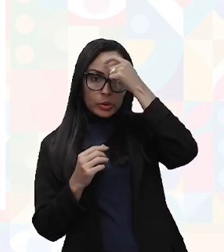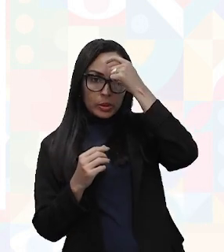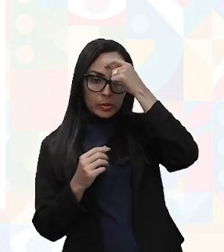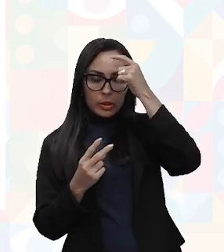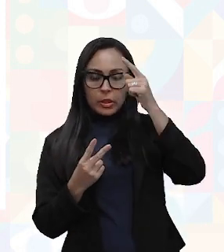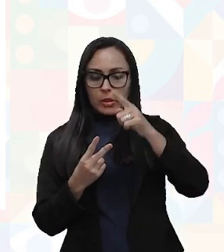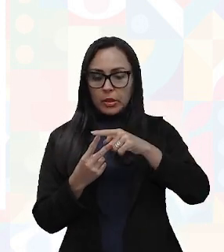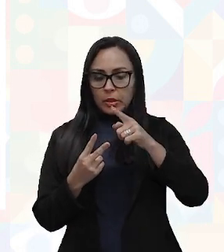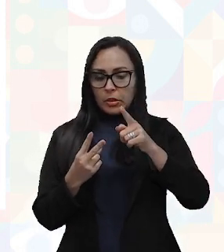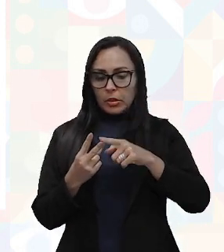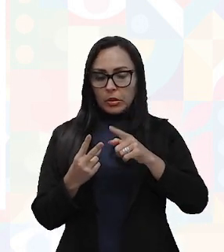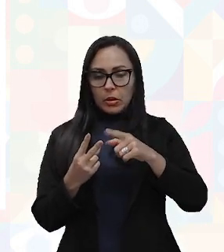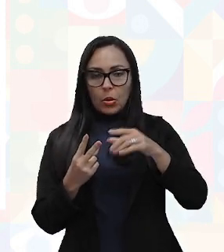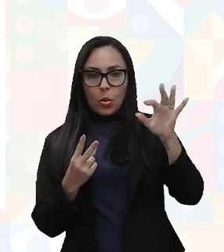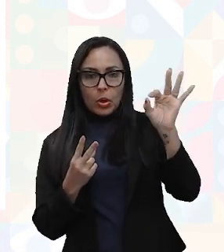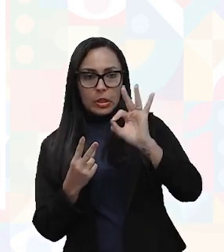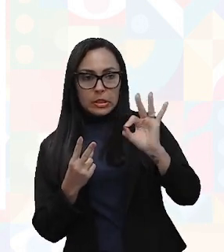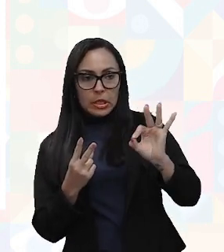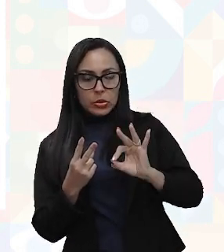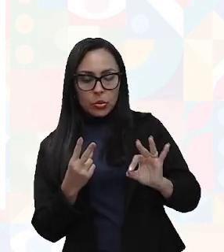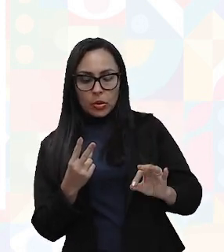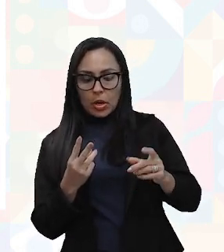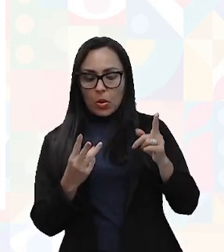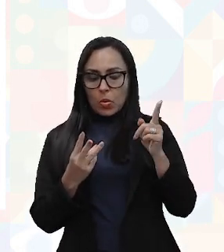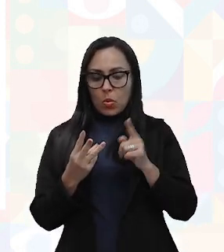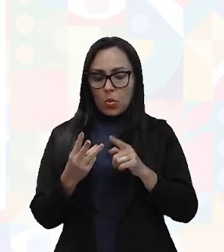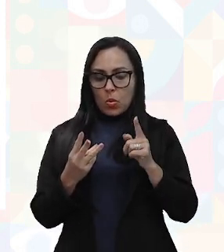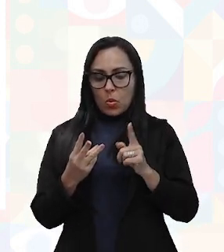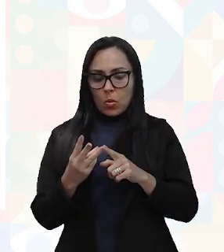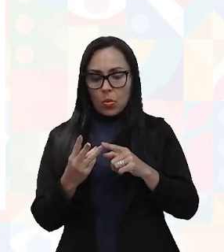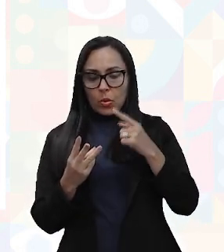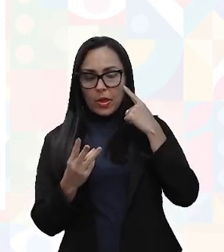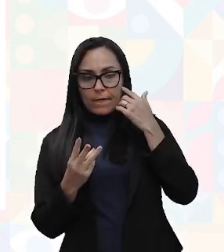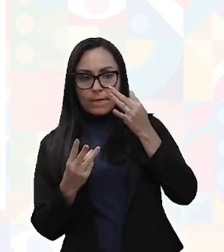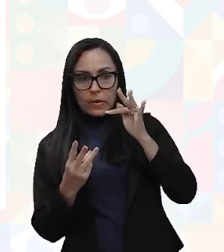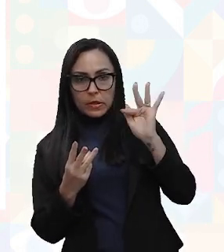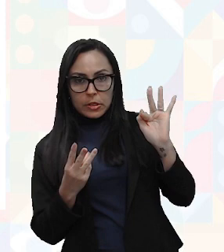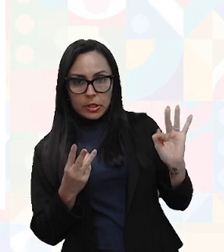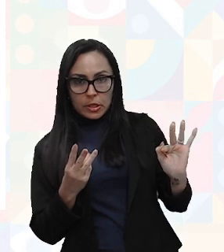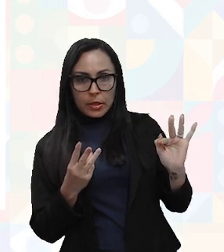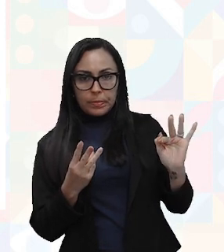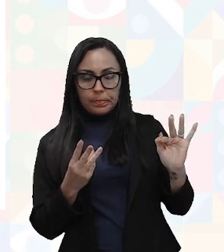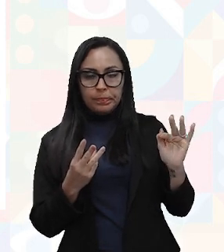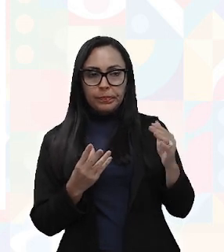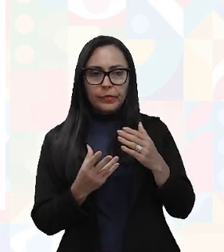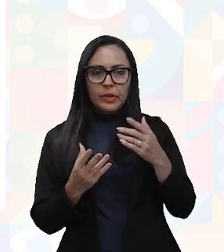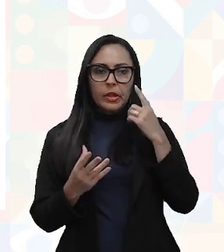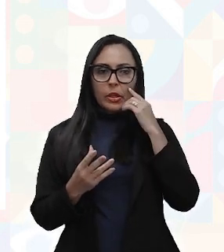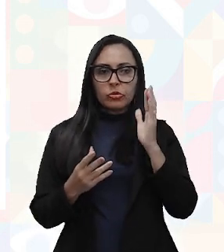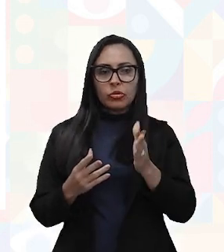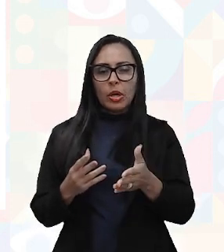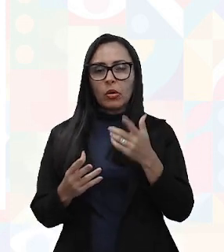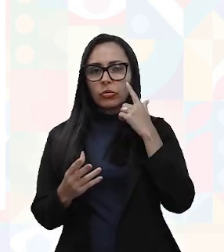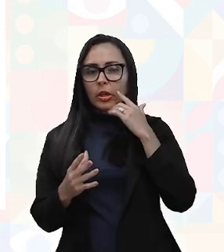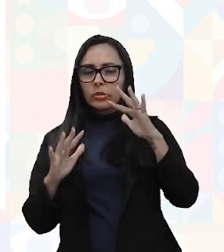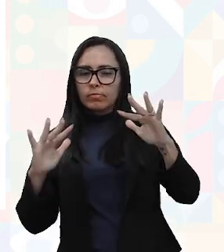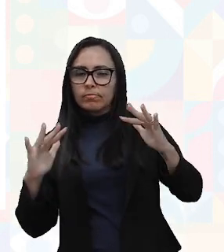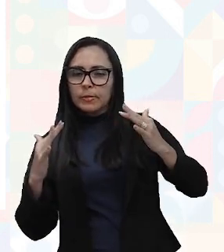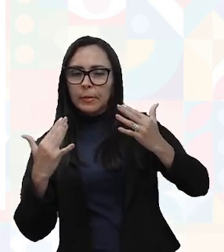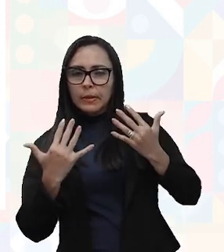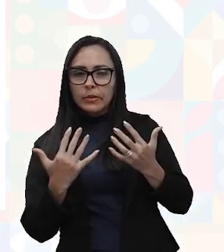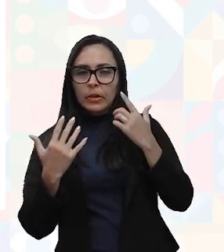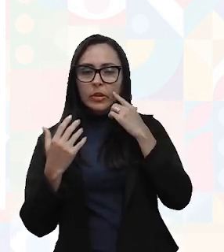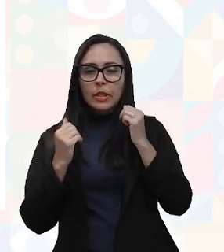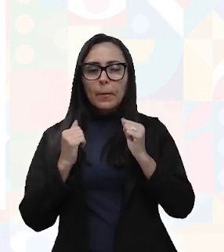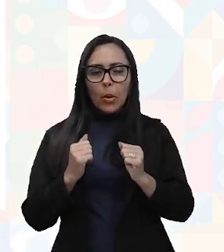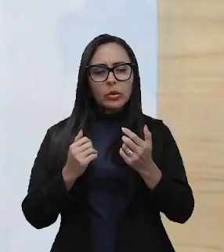ergonomia organizacional e ergonomia física. E, desde já, eu gostaria de chamar a atenção que a gente